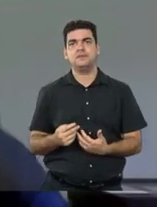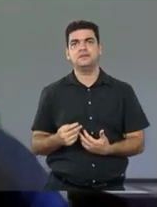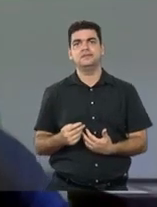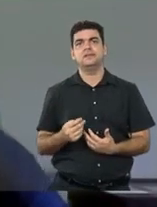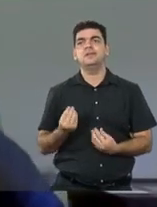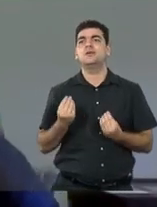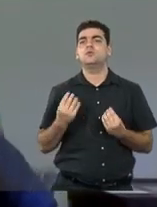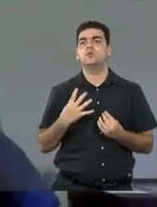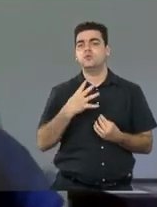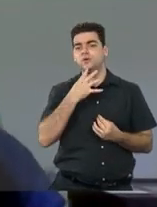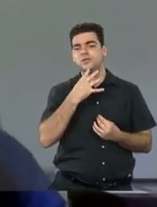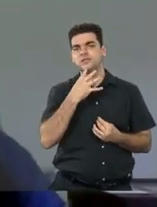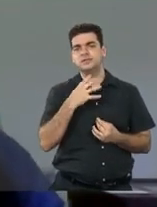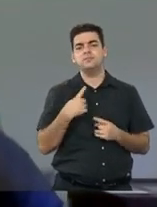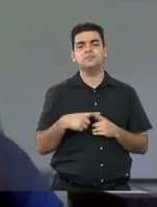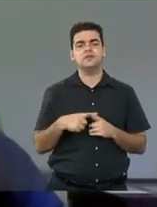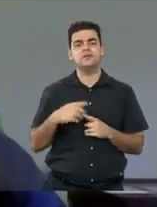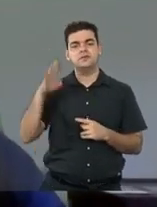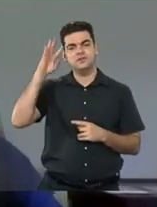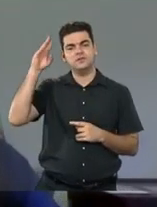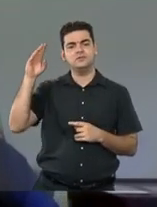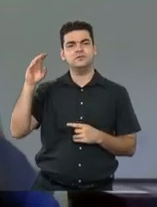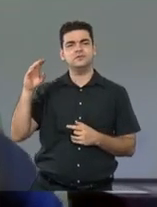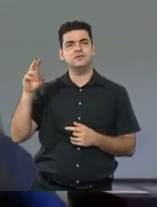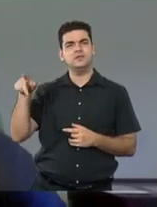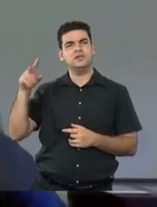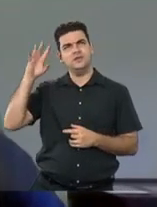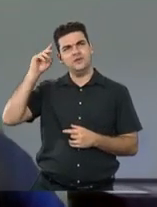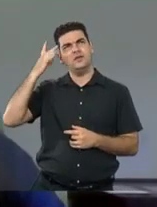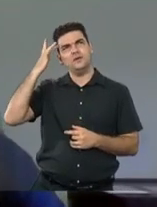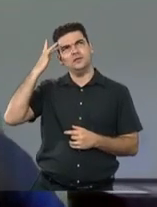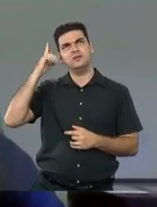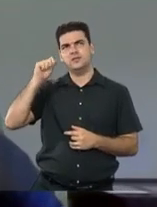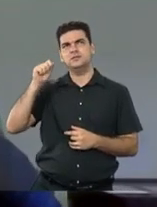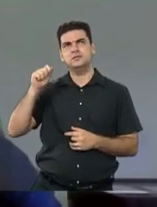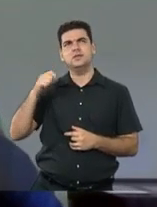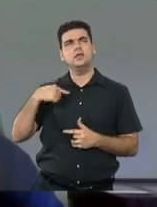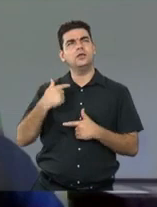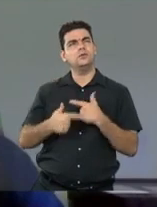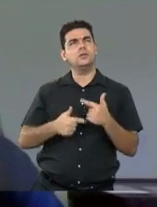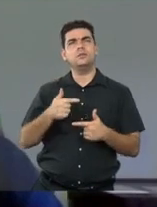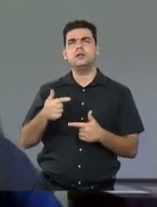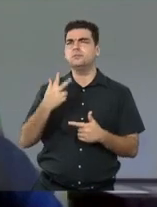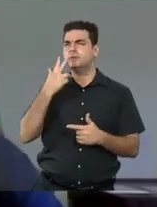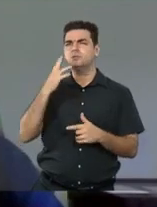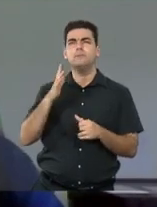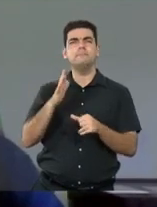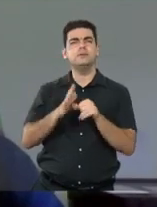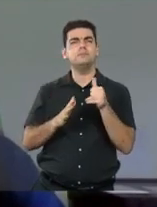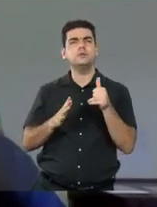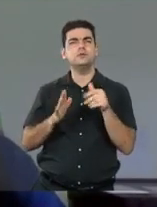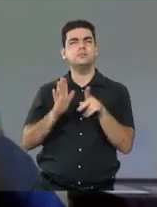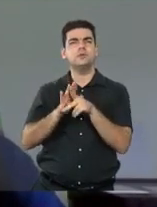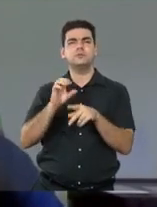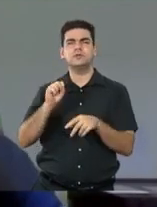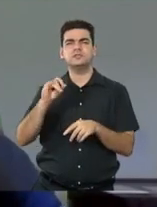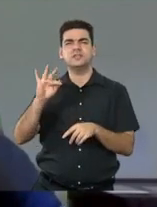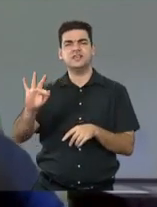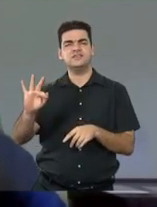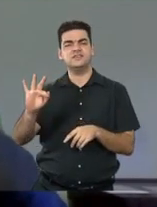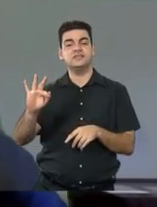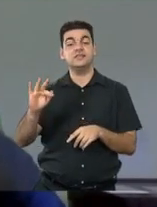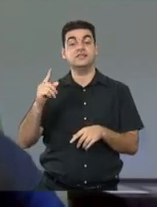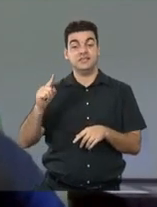conheci o ministro, não sei se ele lembra, mas eu atuei em um dos primeiros casos no Supremo Tribunal Federal